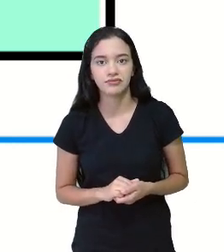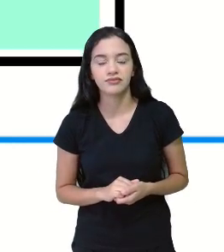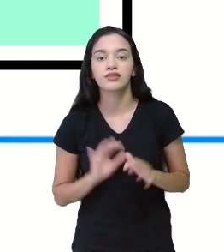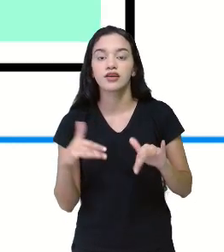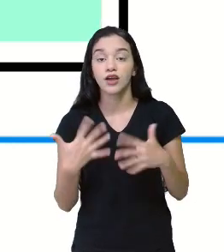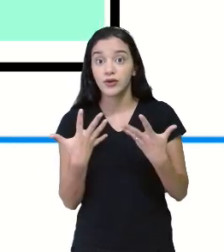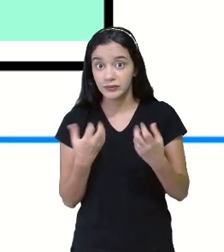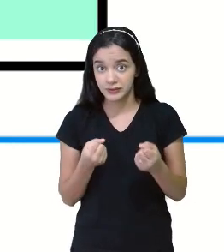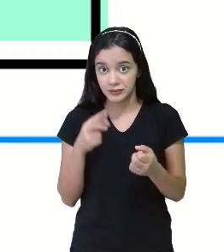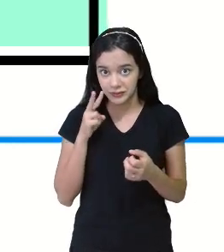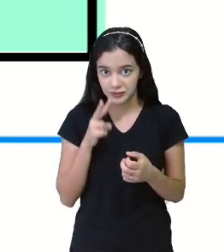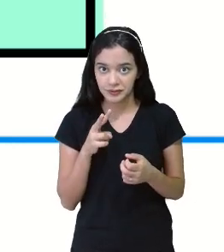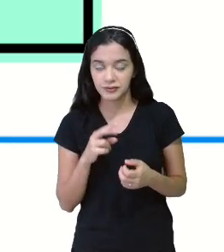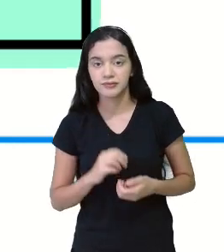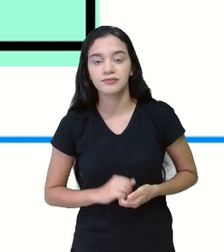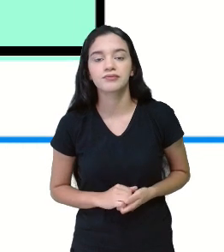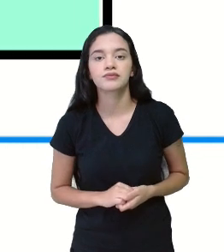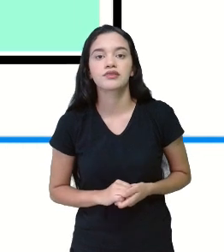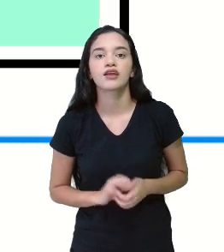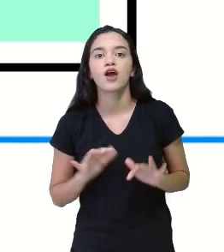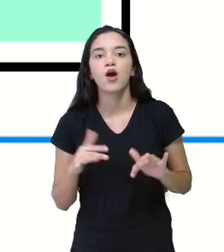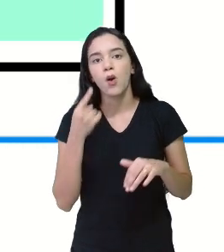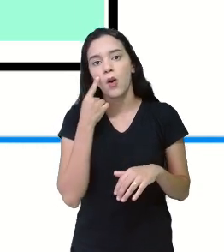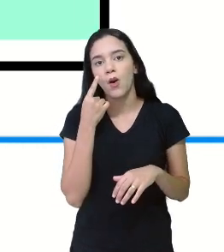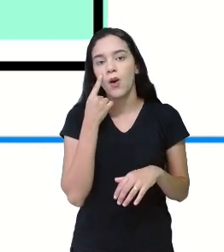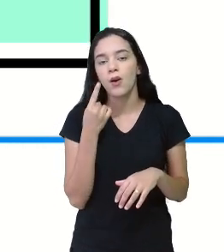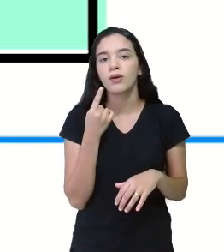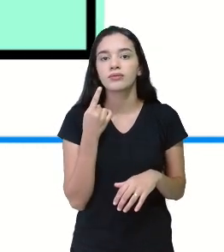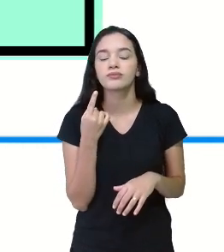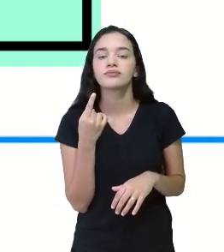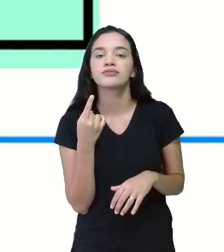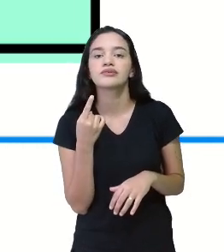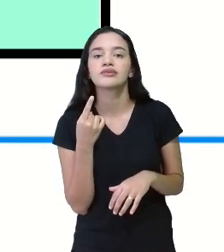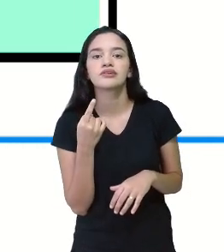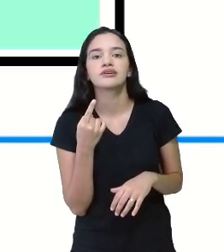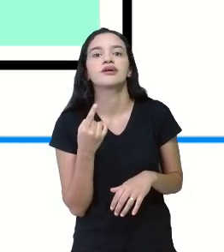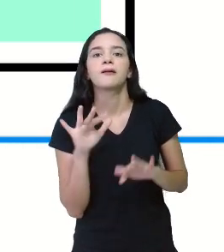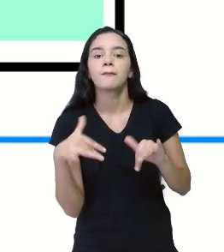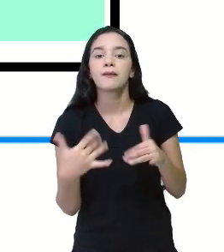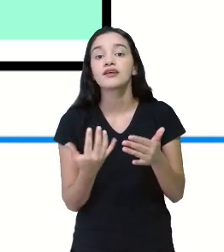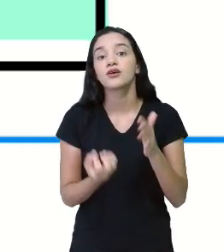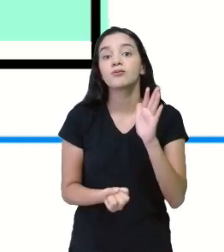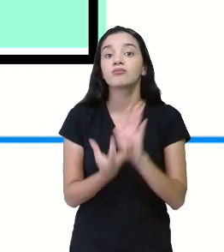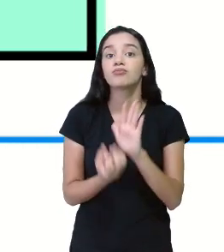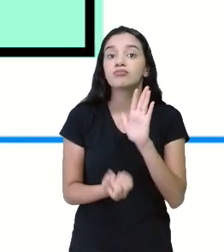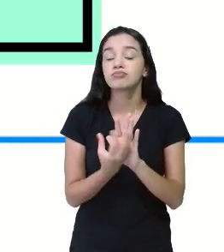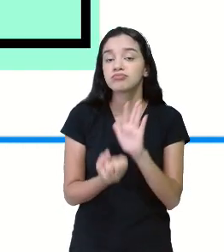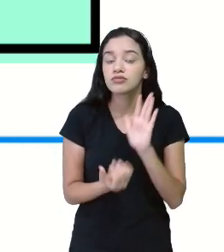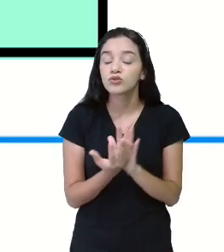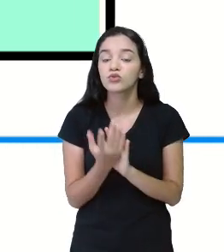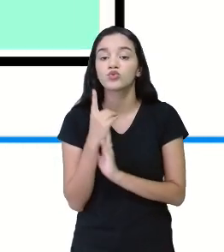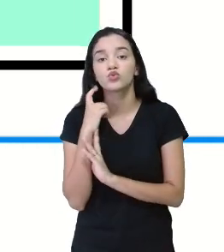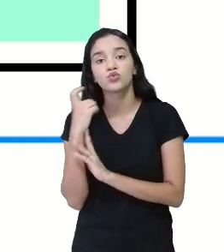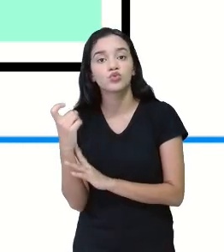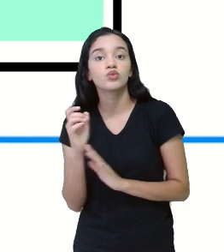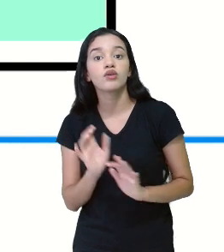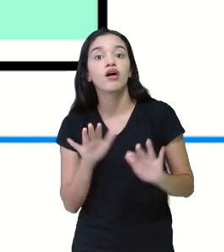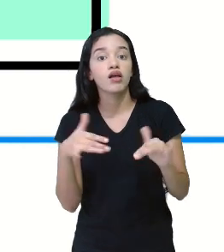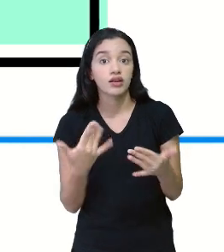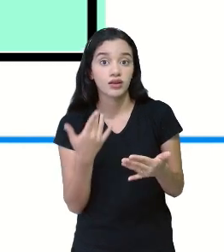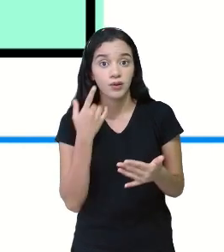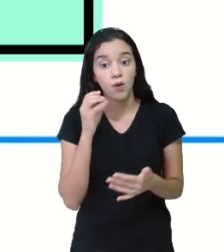onomatopeias? Olha só. A onomatopeia são palavras que reproduzem um som. Então,